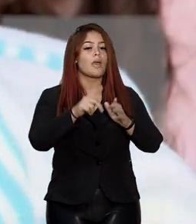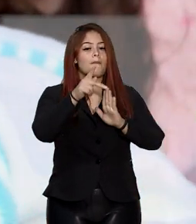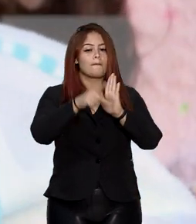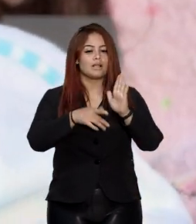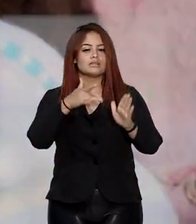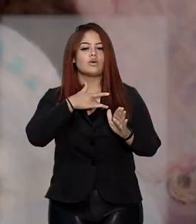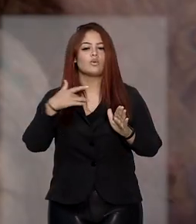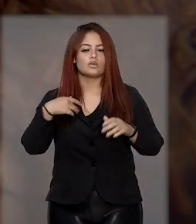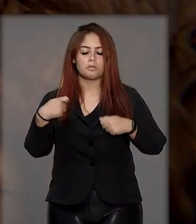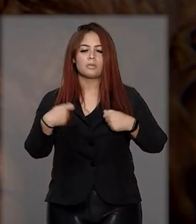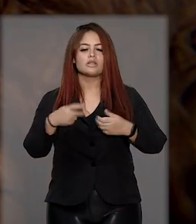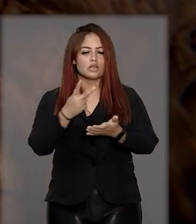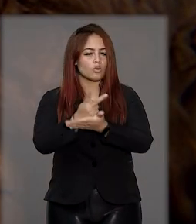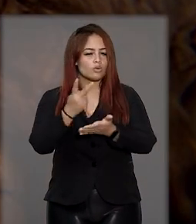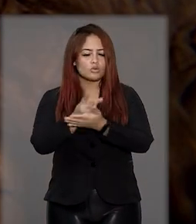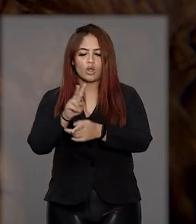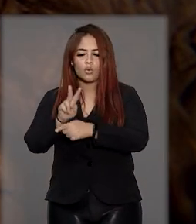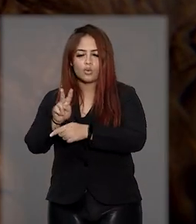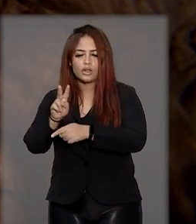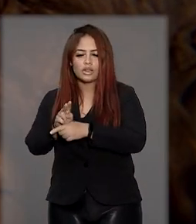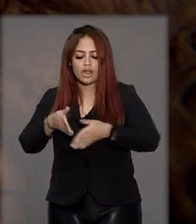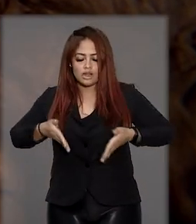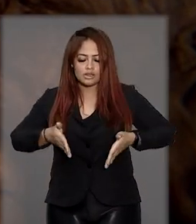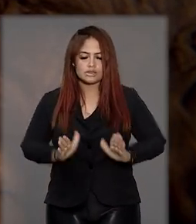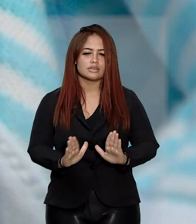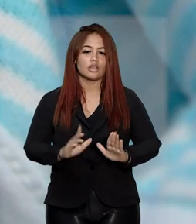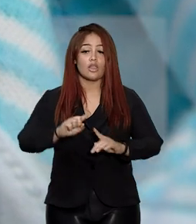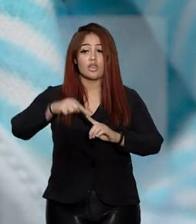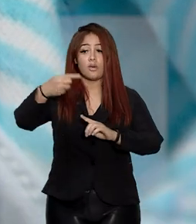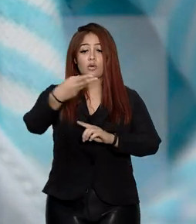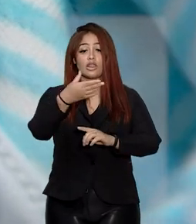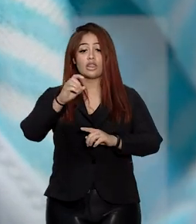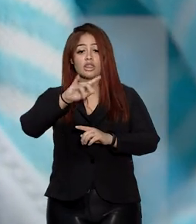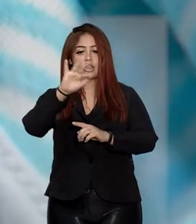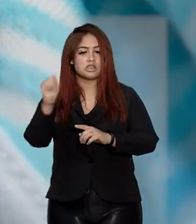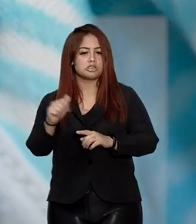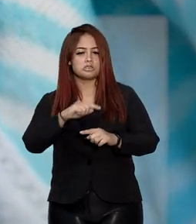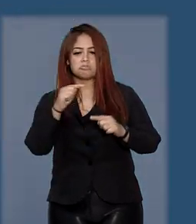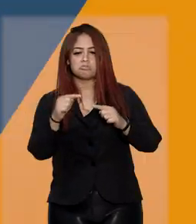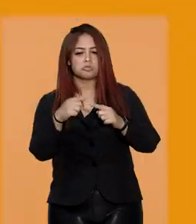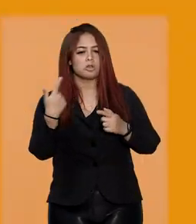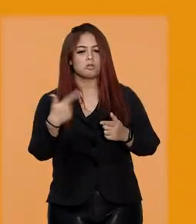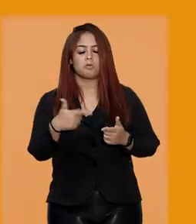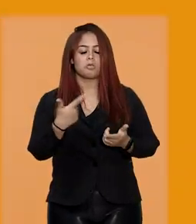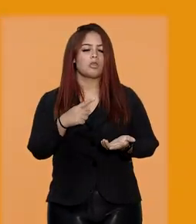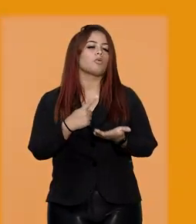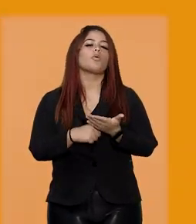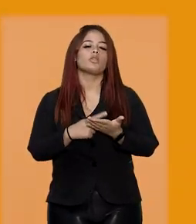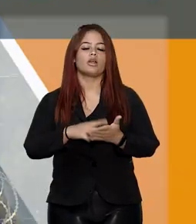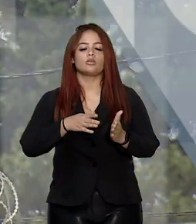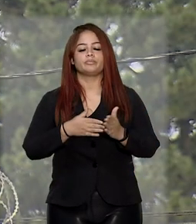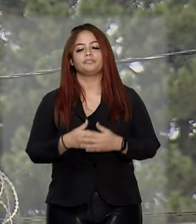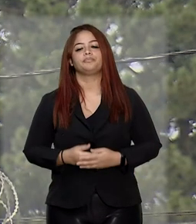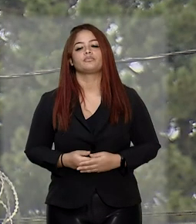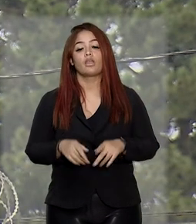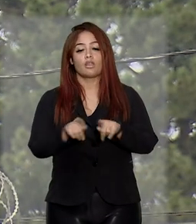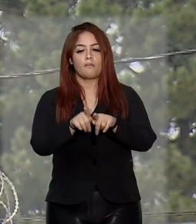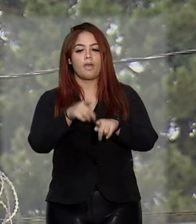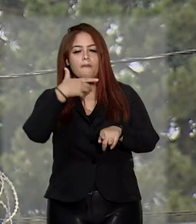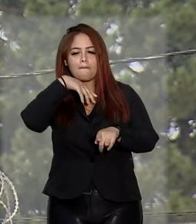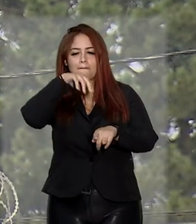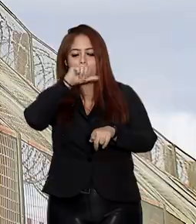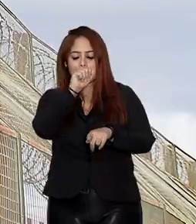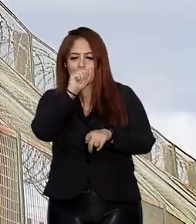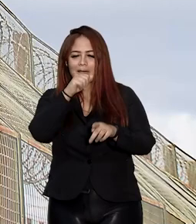cobertura de recém-nascido internado após 30 dias, mesmo sem vínculo contratual direto. Mãe que não tem guarda do